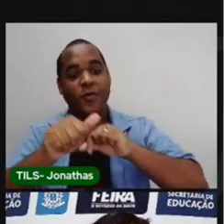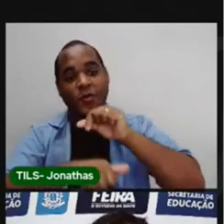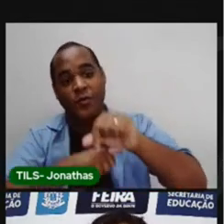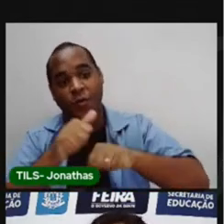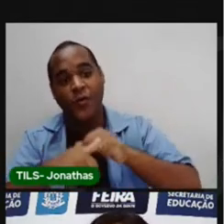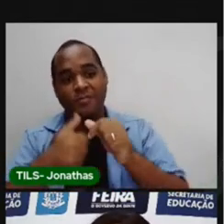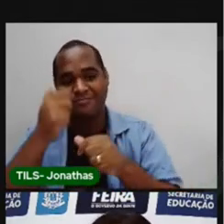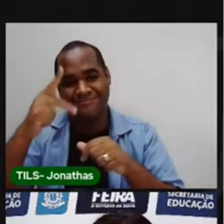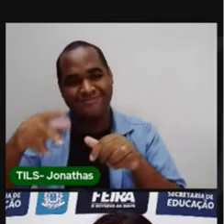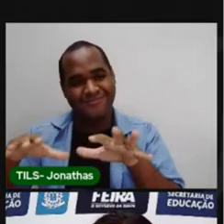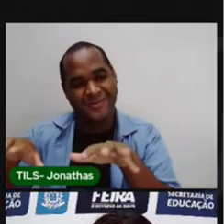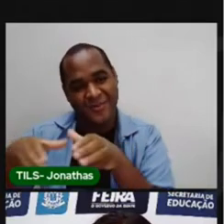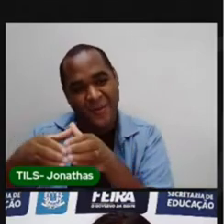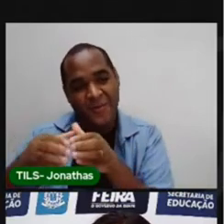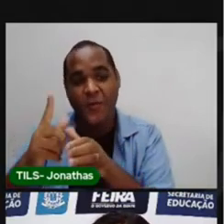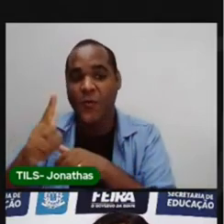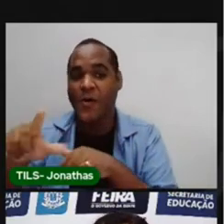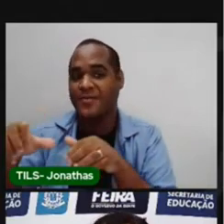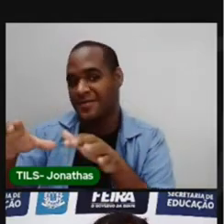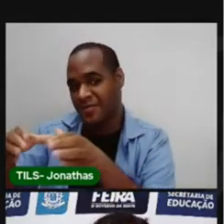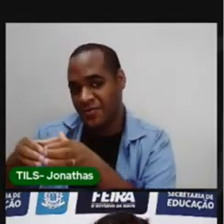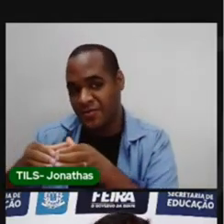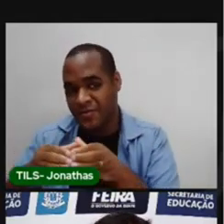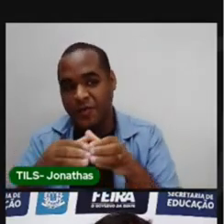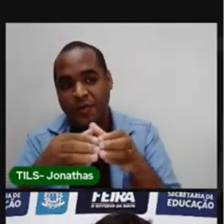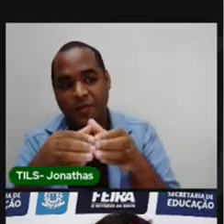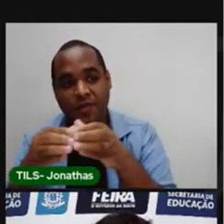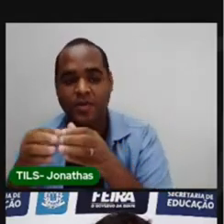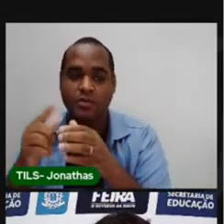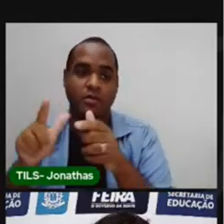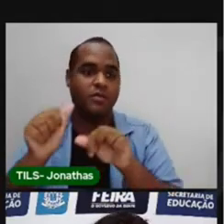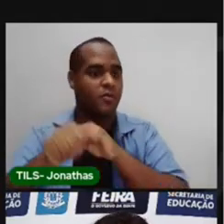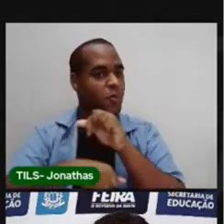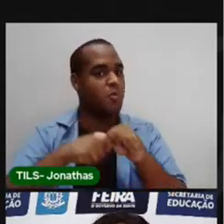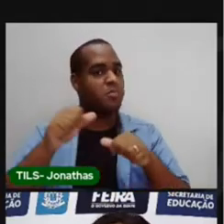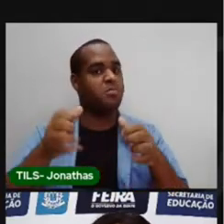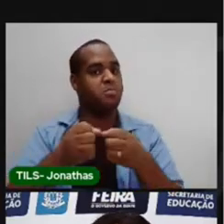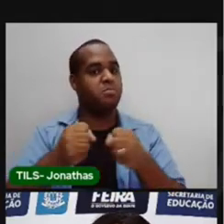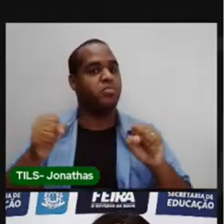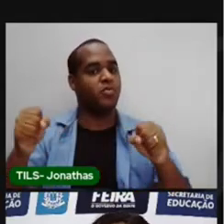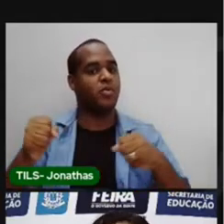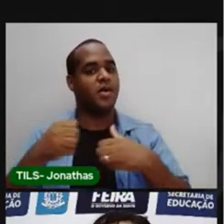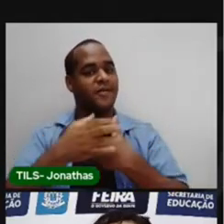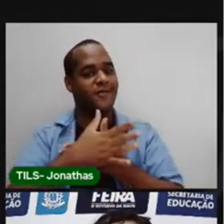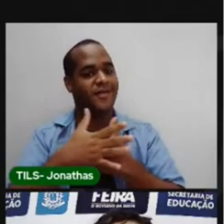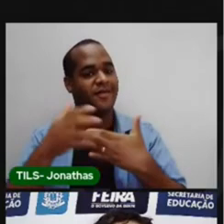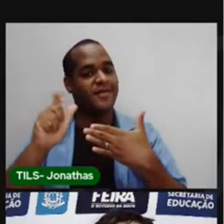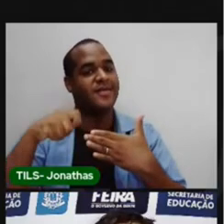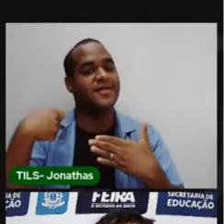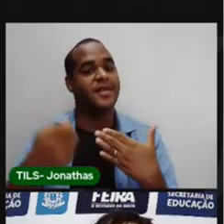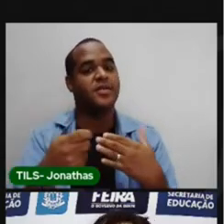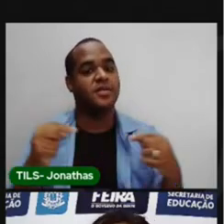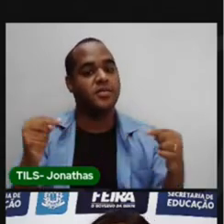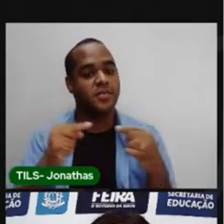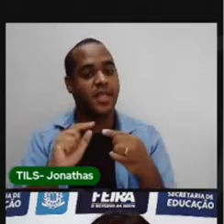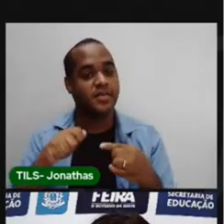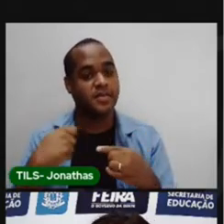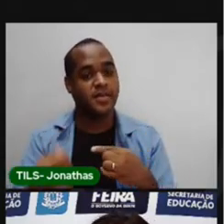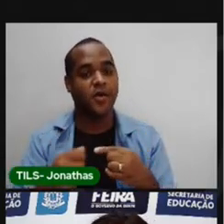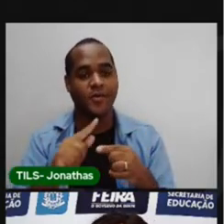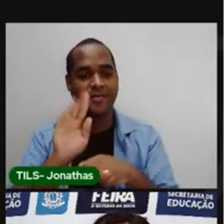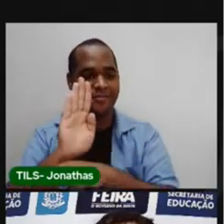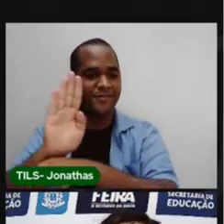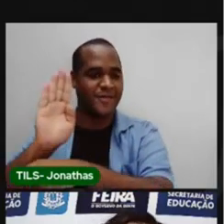povoada, numa vila, depois se tornou uma cidade. E a cidade, ela é formada por